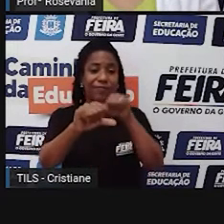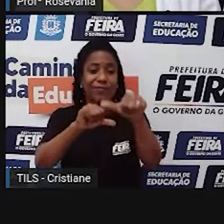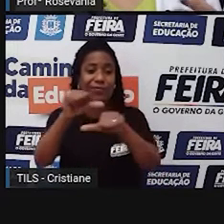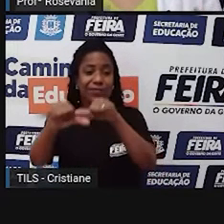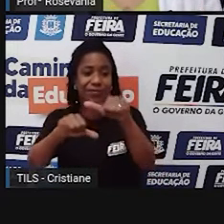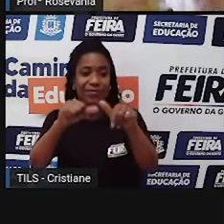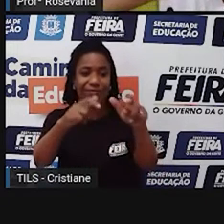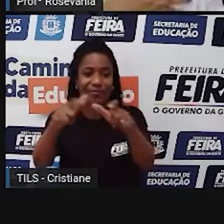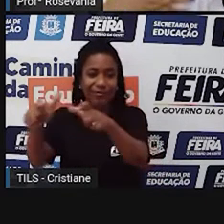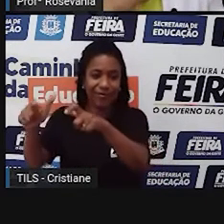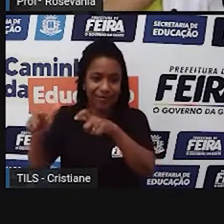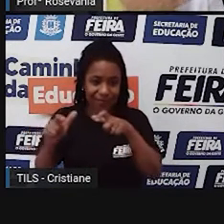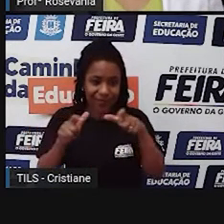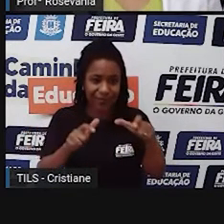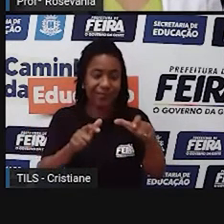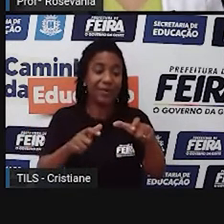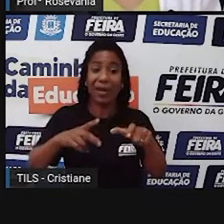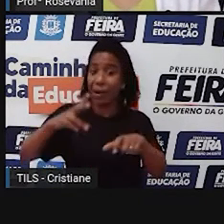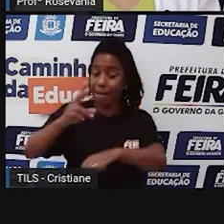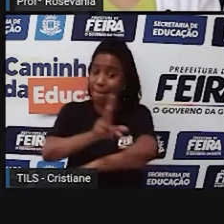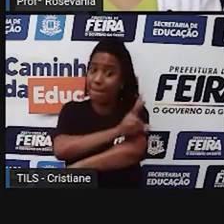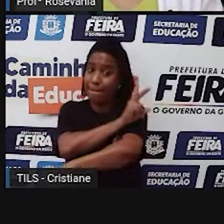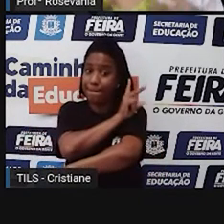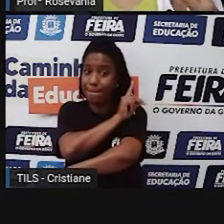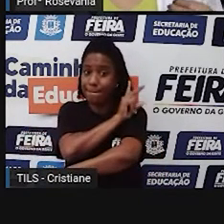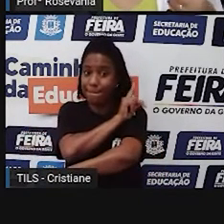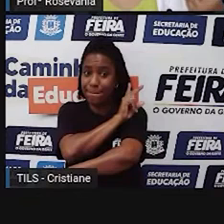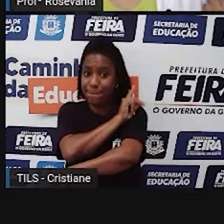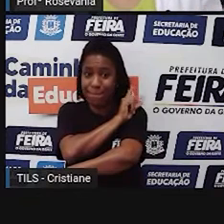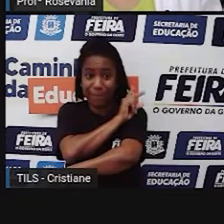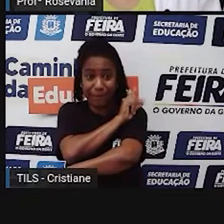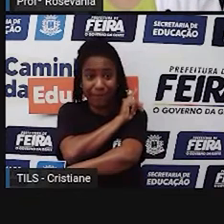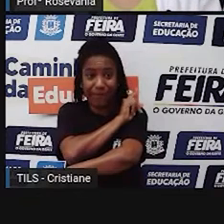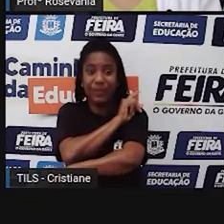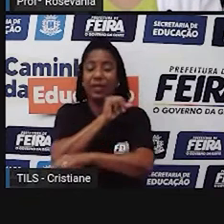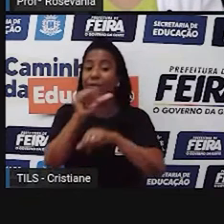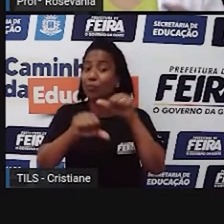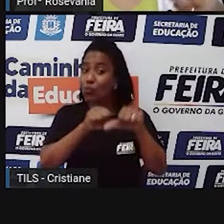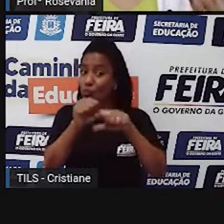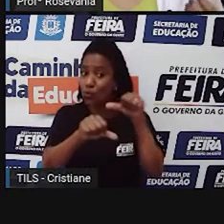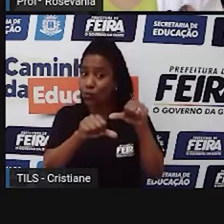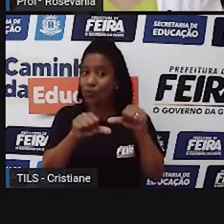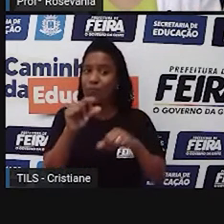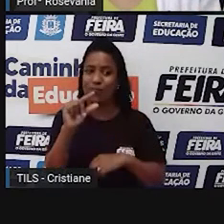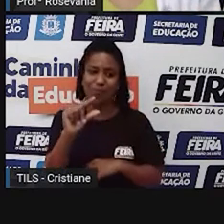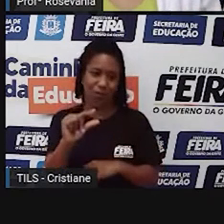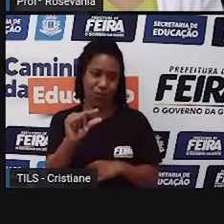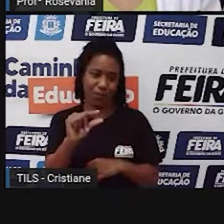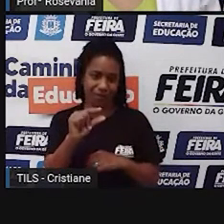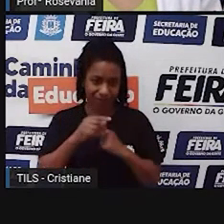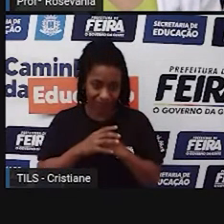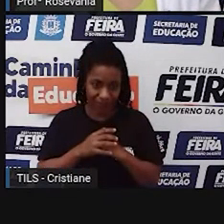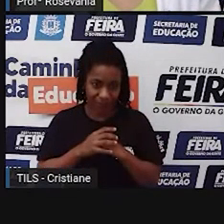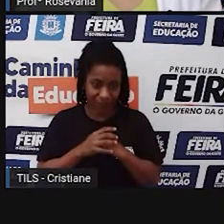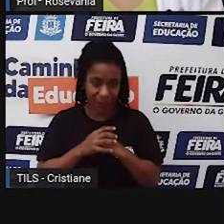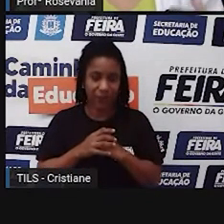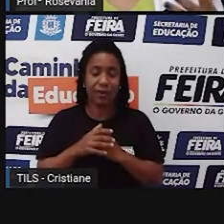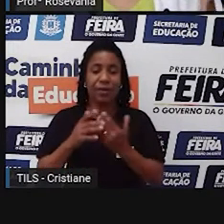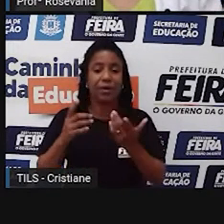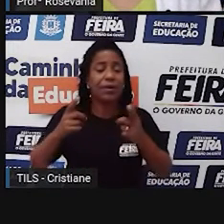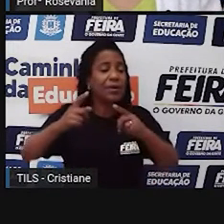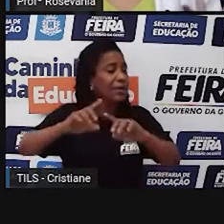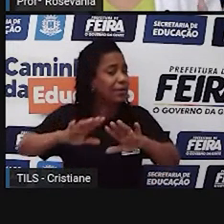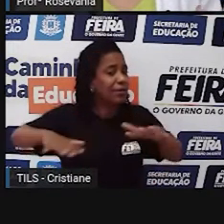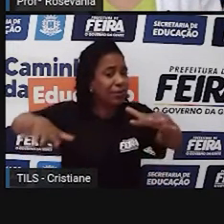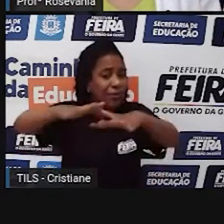claro que lá no período da pré-história, a mudança era pouca, até na produção mesmo de espaços, porque